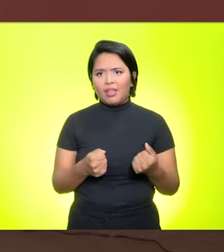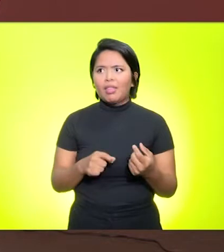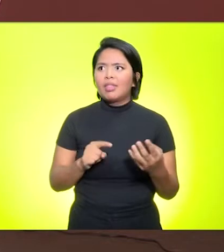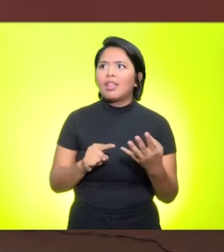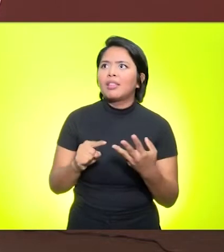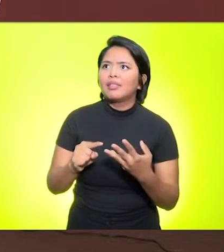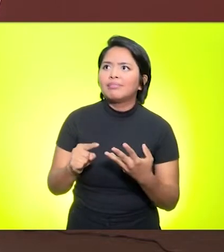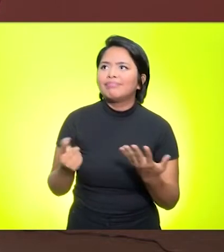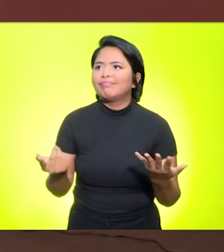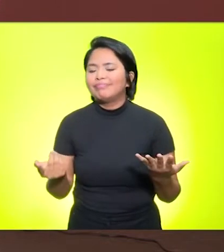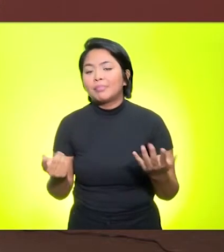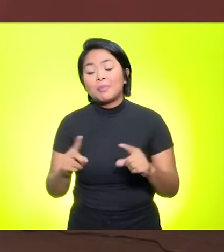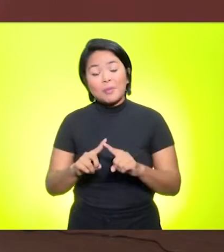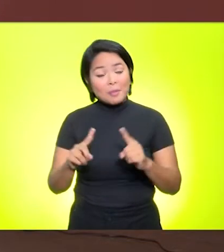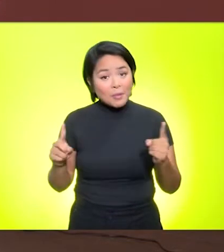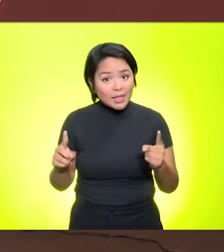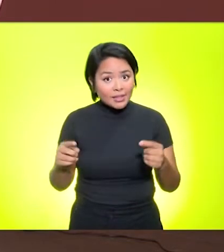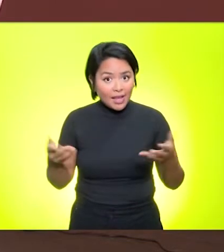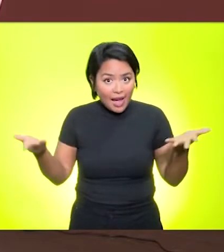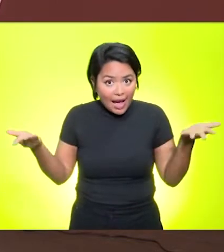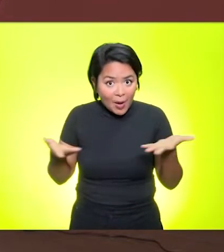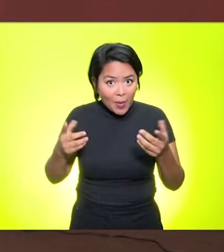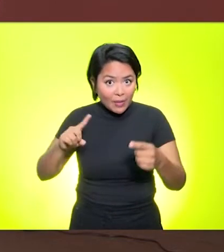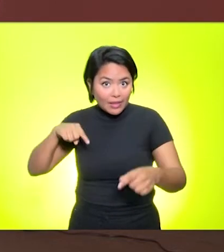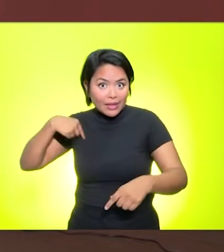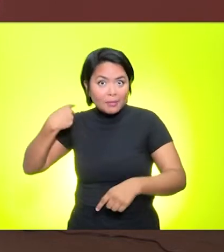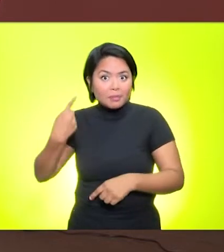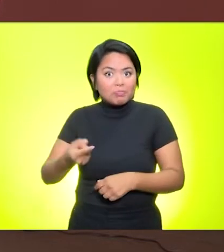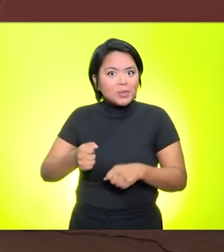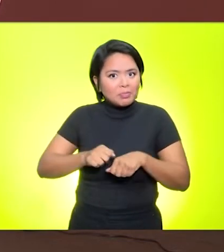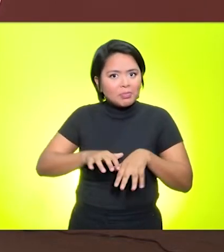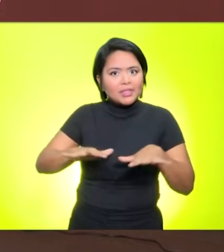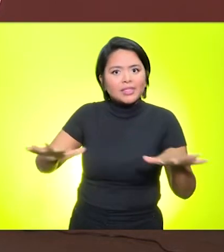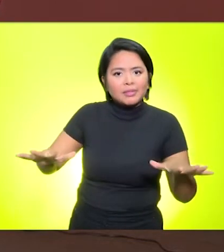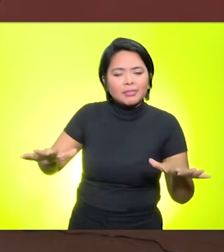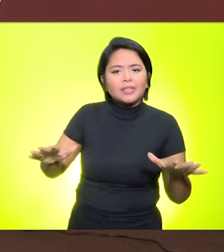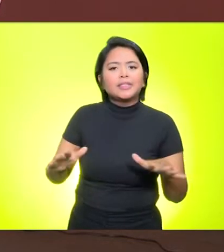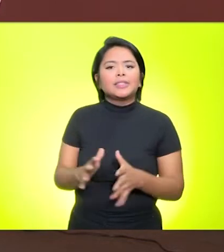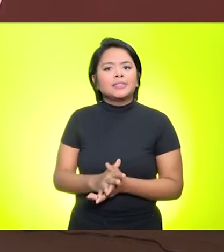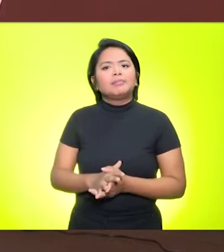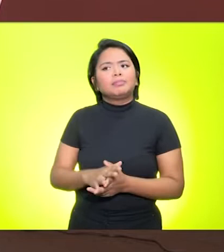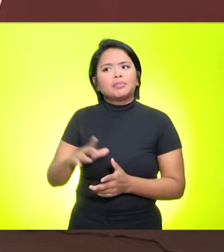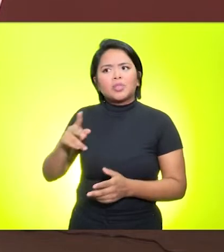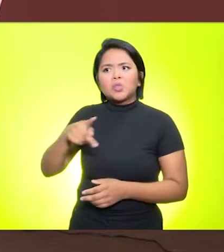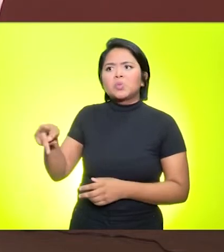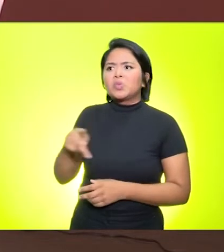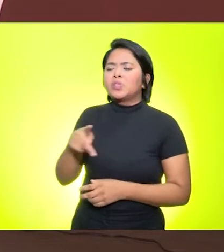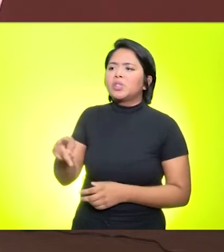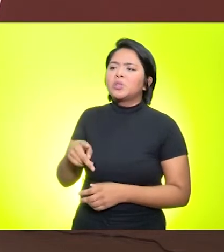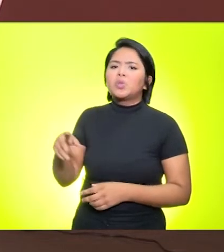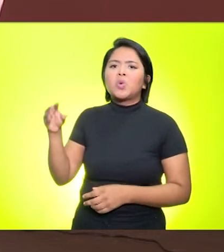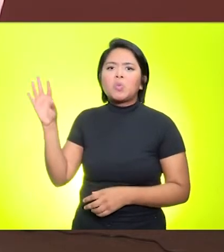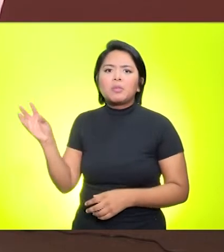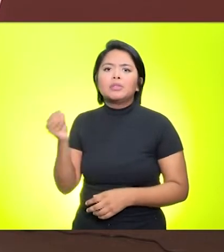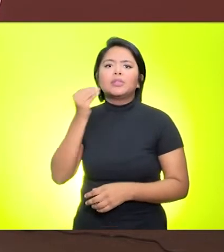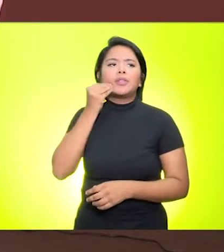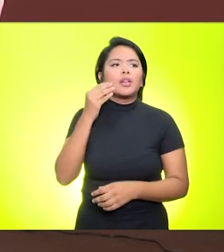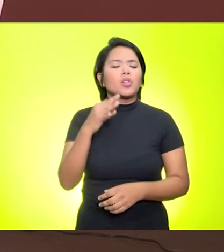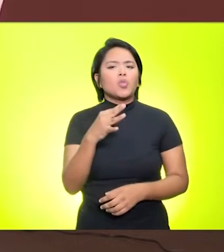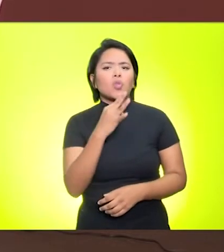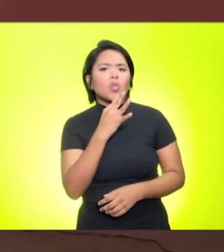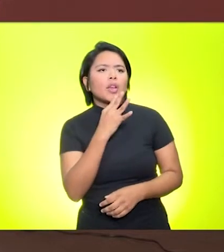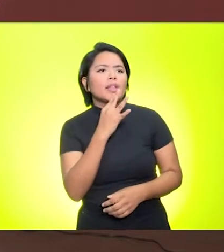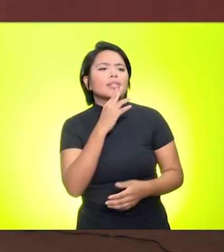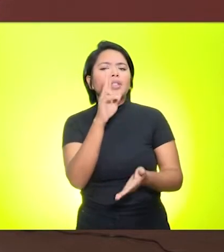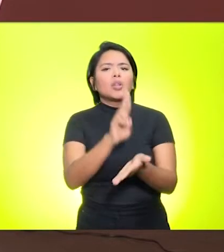ponta dos dedos. E agora, depois dessa pandemia, como muitos colegas tiveram a oportunidade de conhecer e utilizar com os